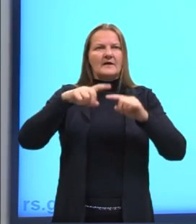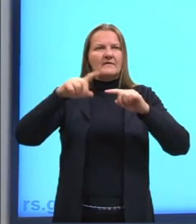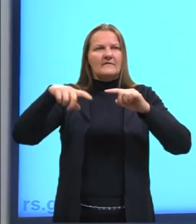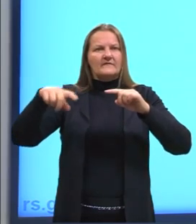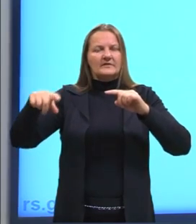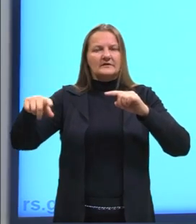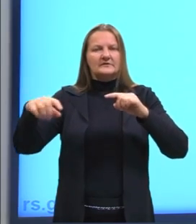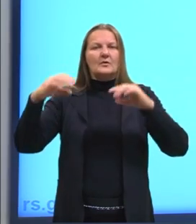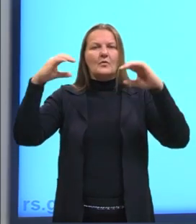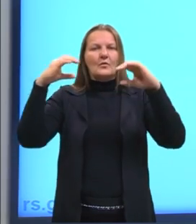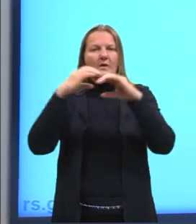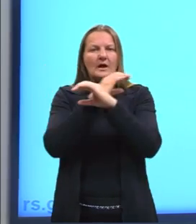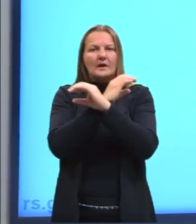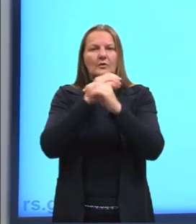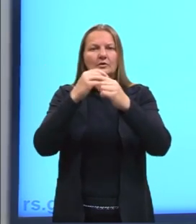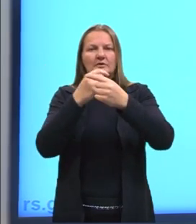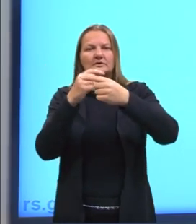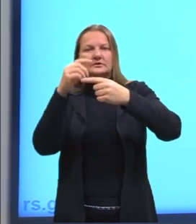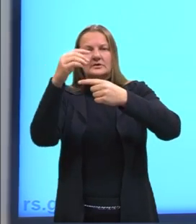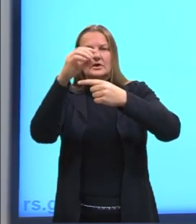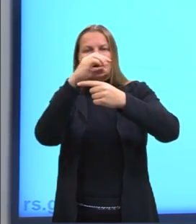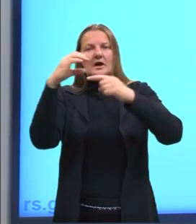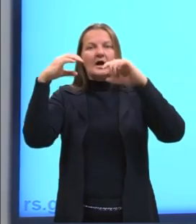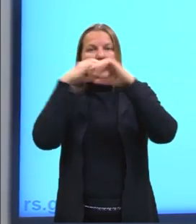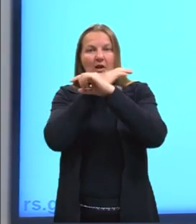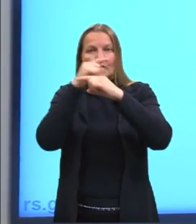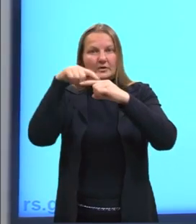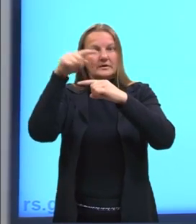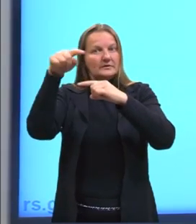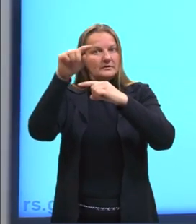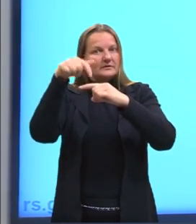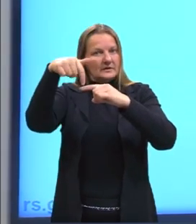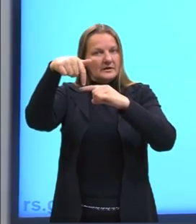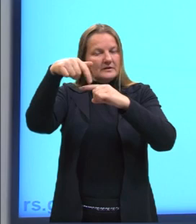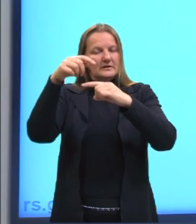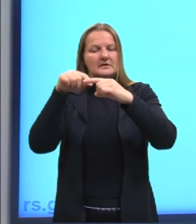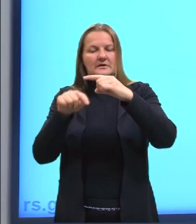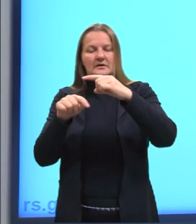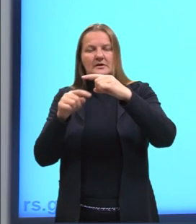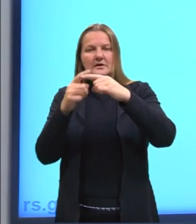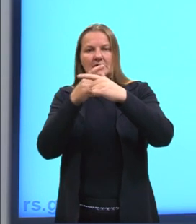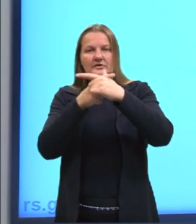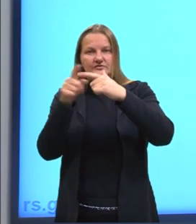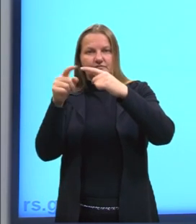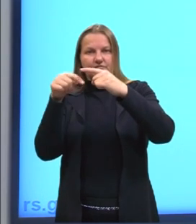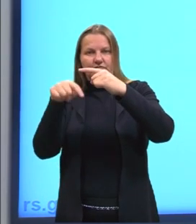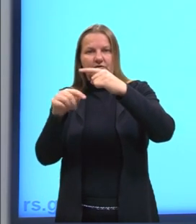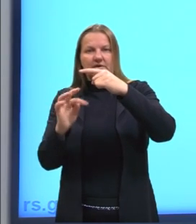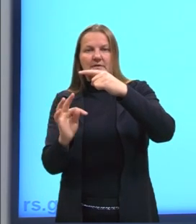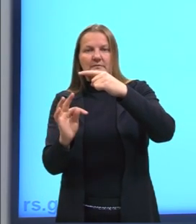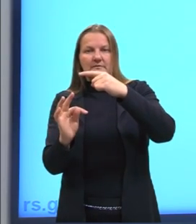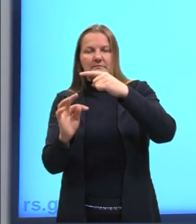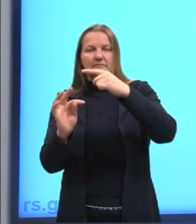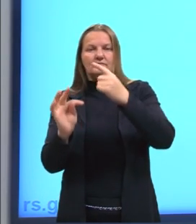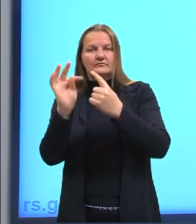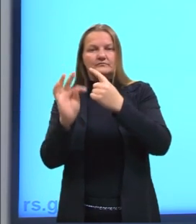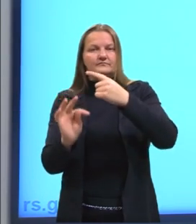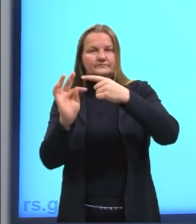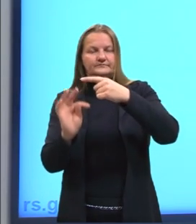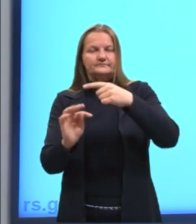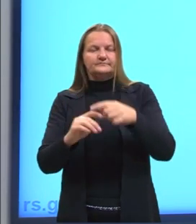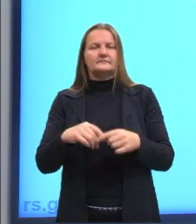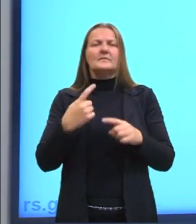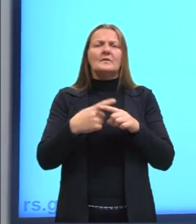o calor aplicado, né? Dividido pela temperatura, tá? Então, a irreversibilidade dos processos